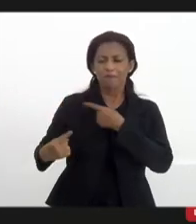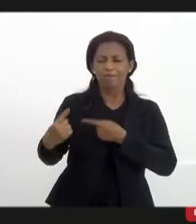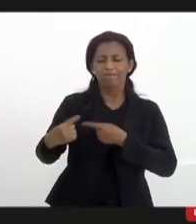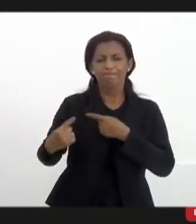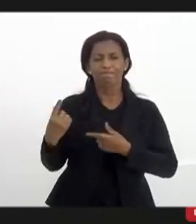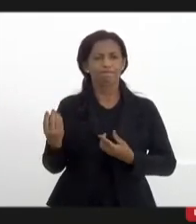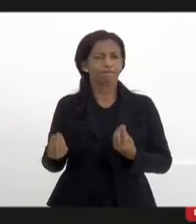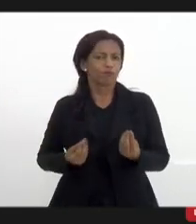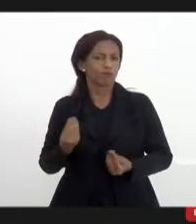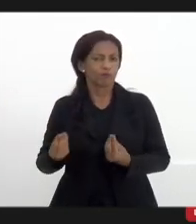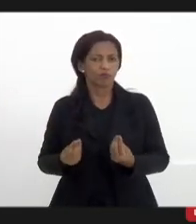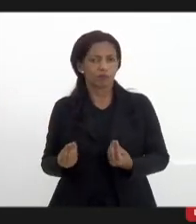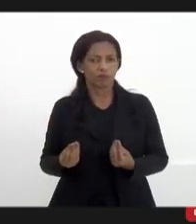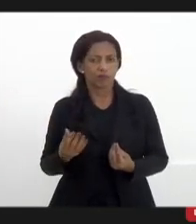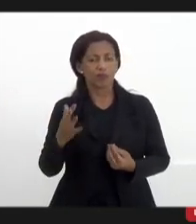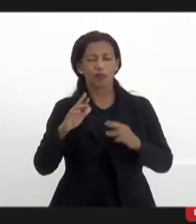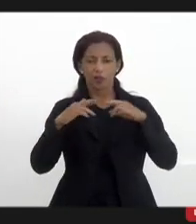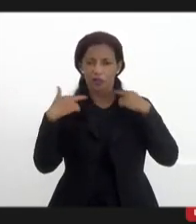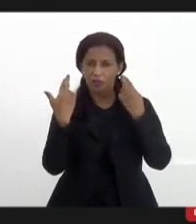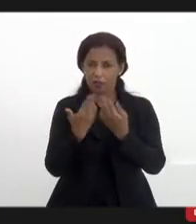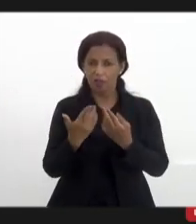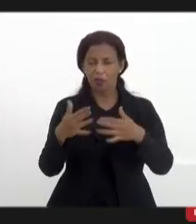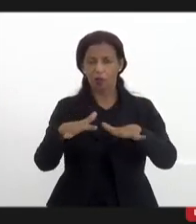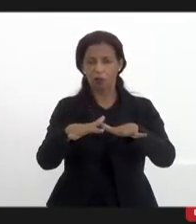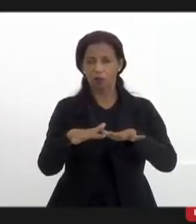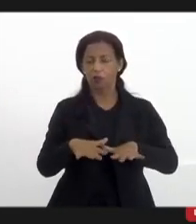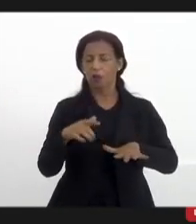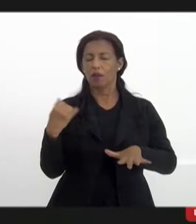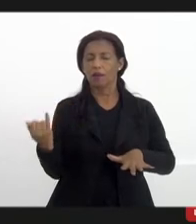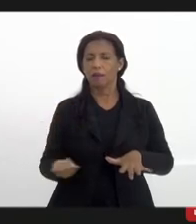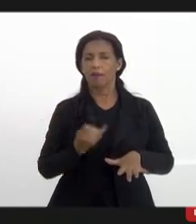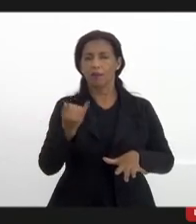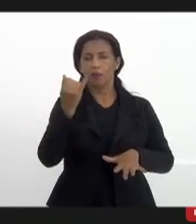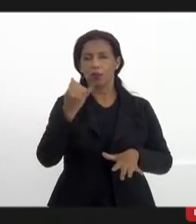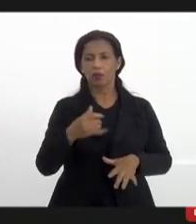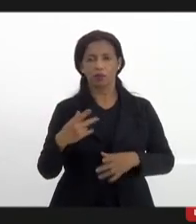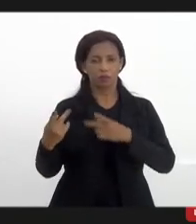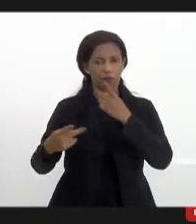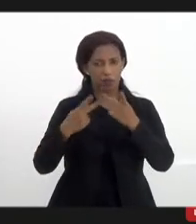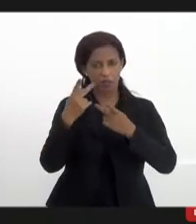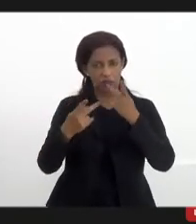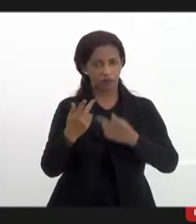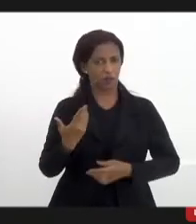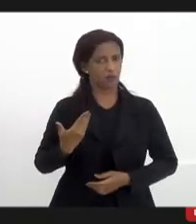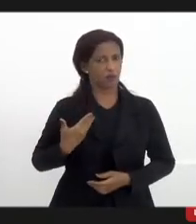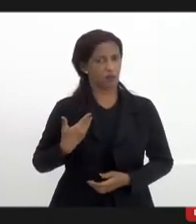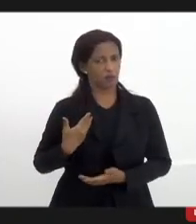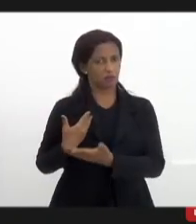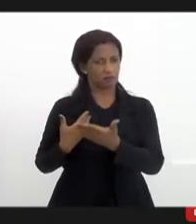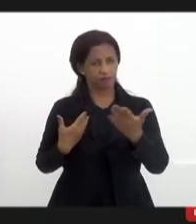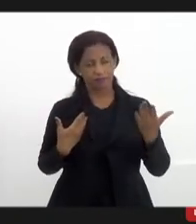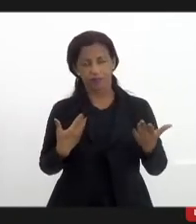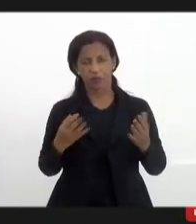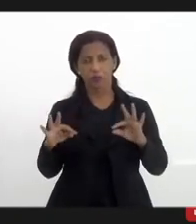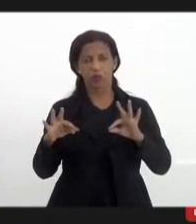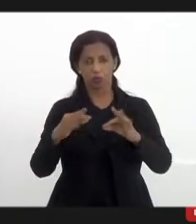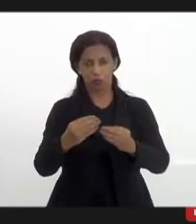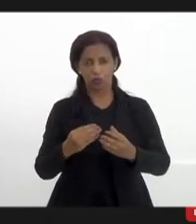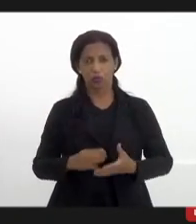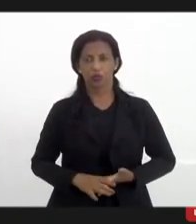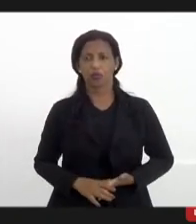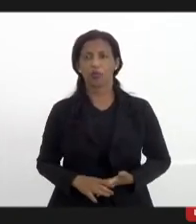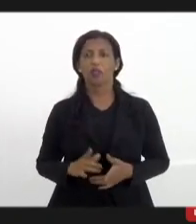brigar então acho essa audiência pública muito importante pelas falas nossas com meus companheiros assessores que falaram agora